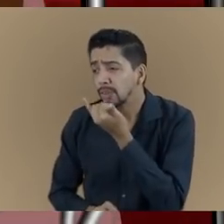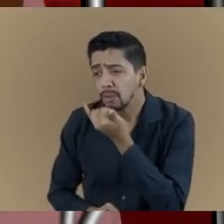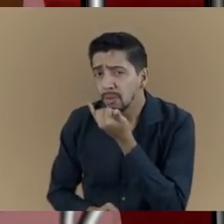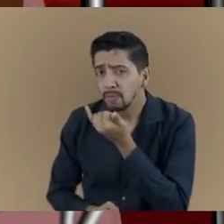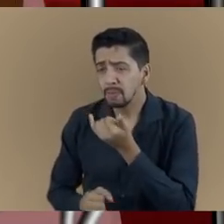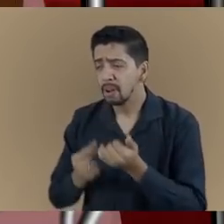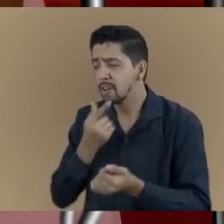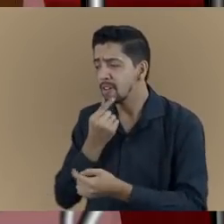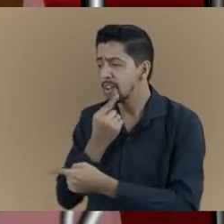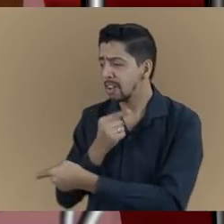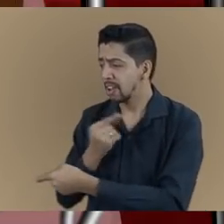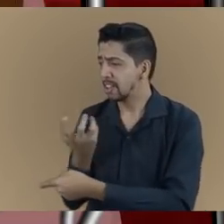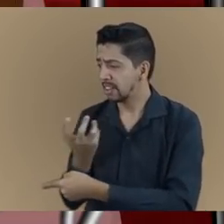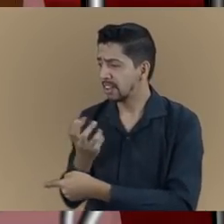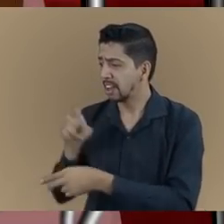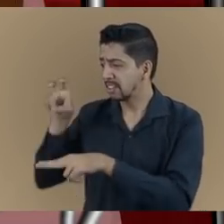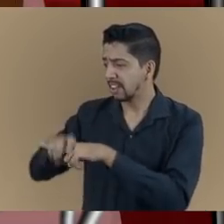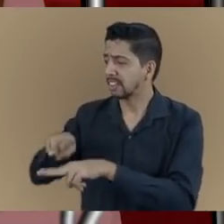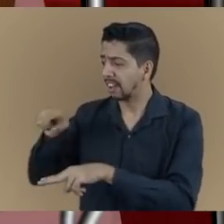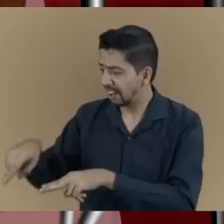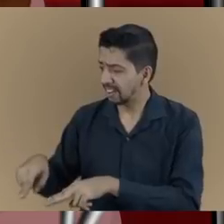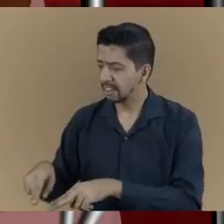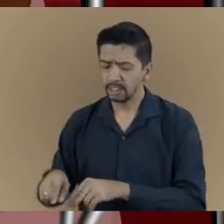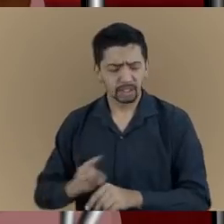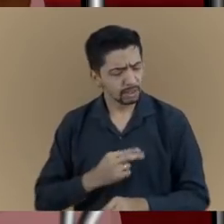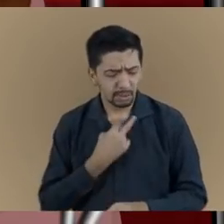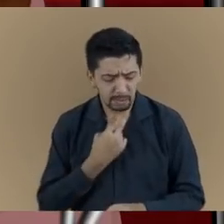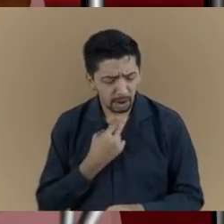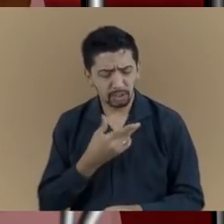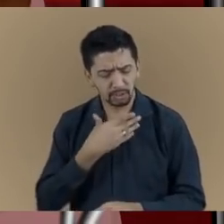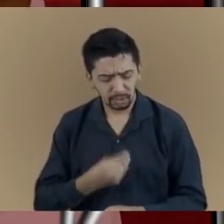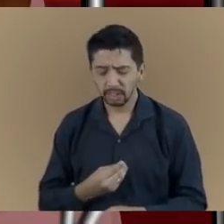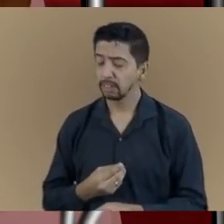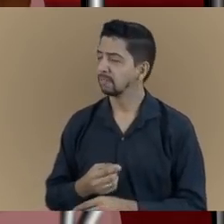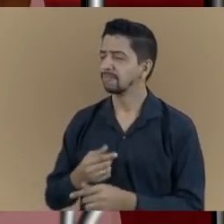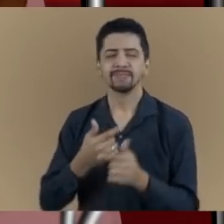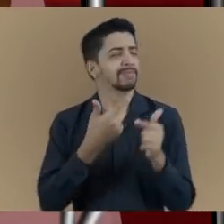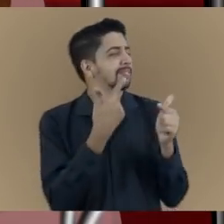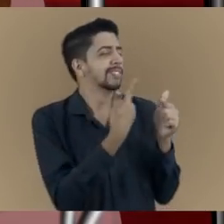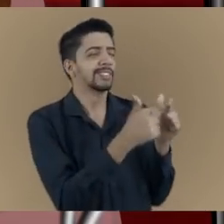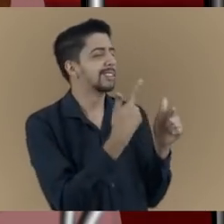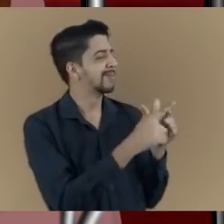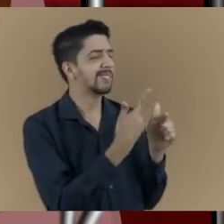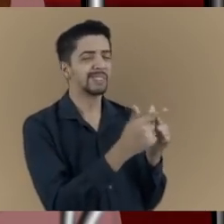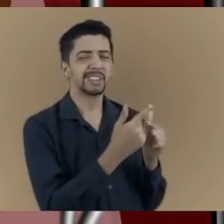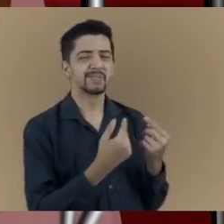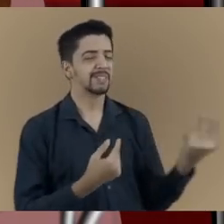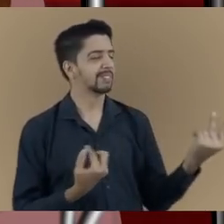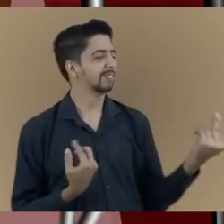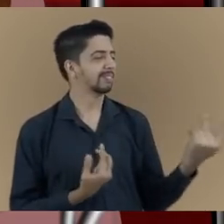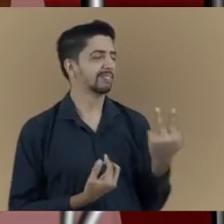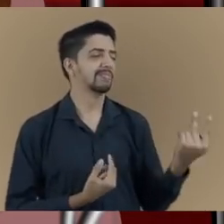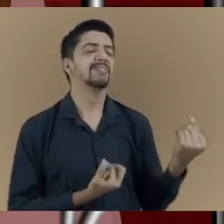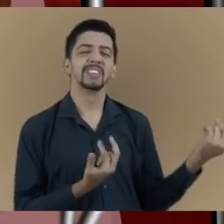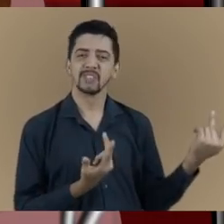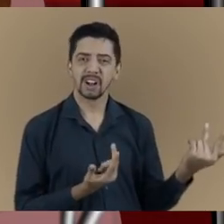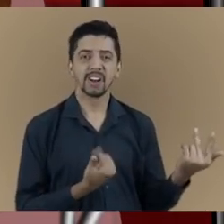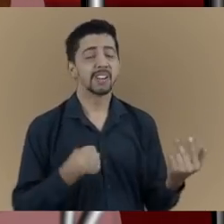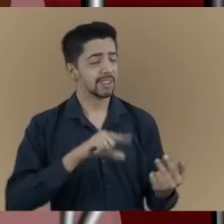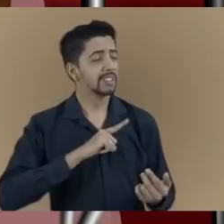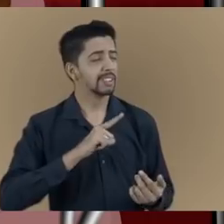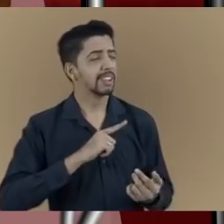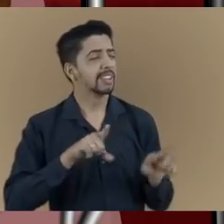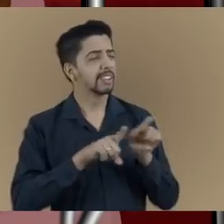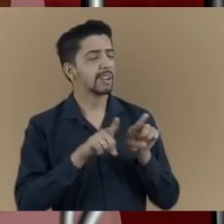Me desculpa. Ele quer sentar no seu lugar. Mas não pode, filho. Não tem problema. Nós estamos no mesmo barco.